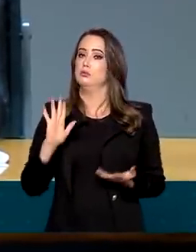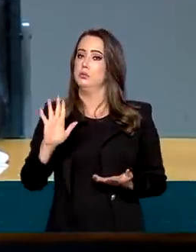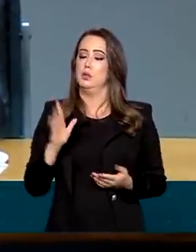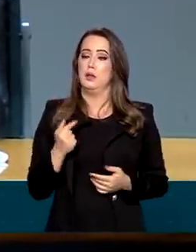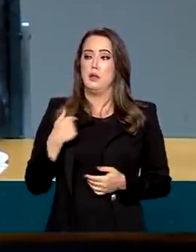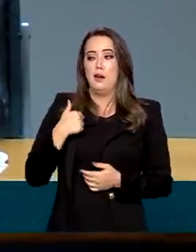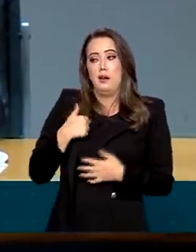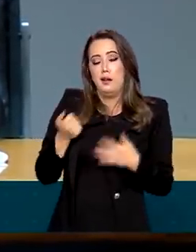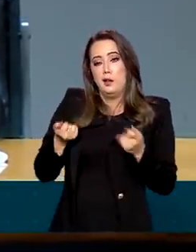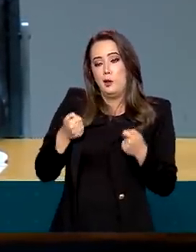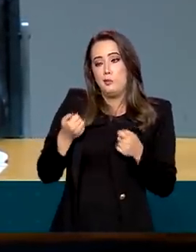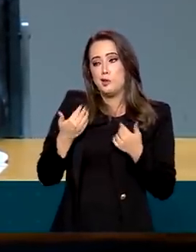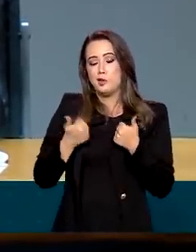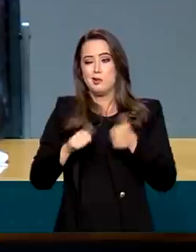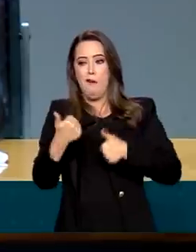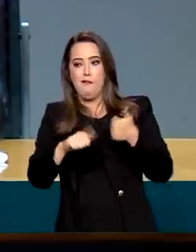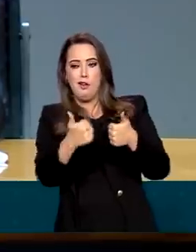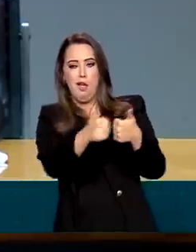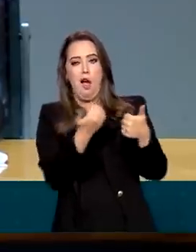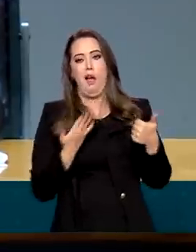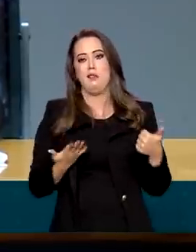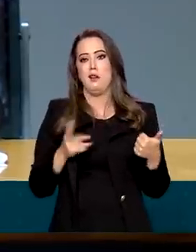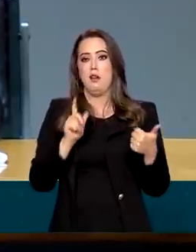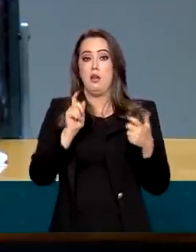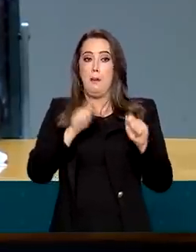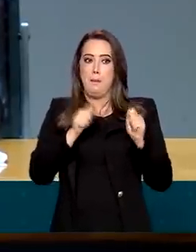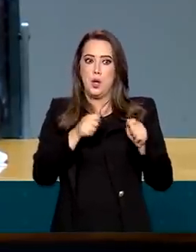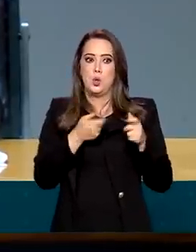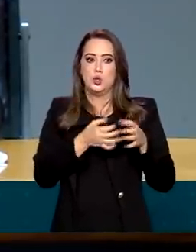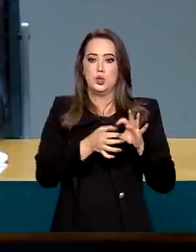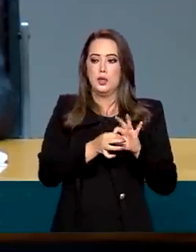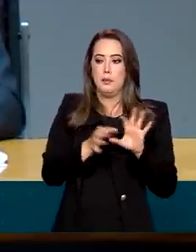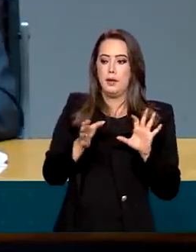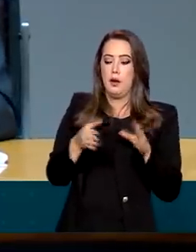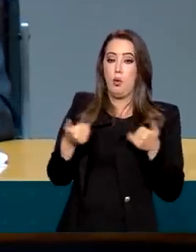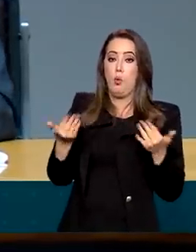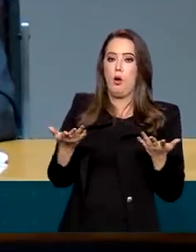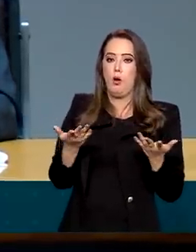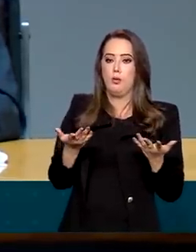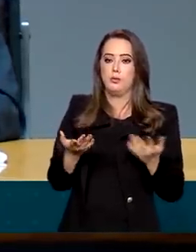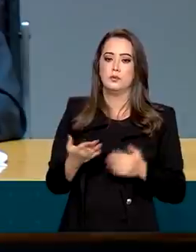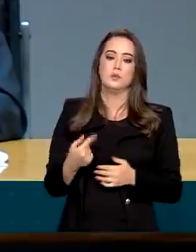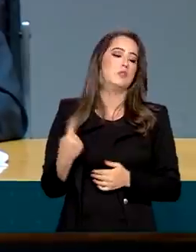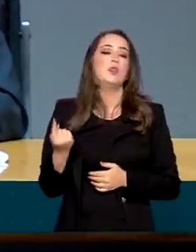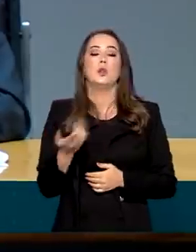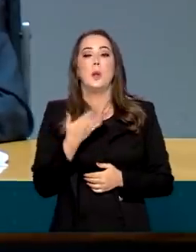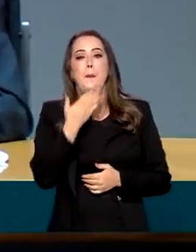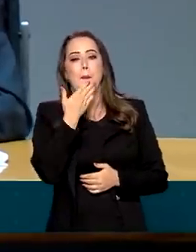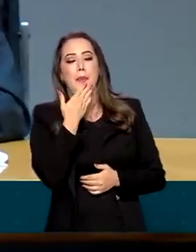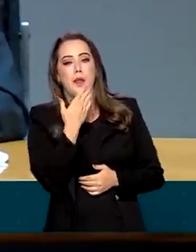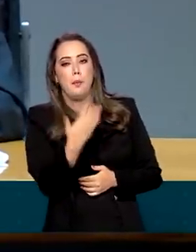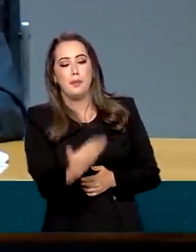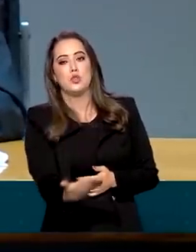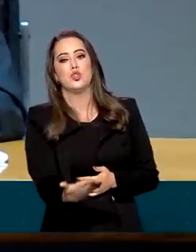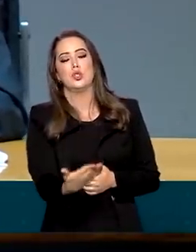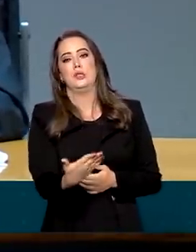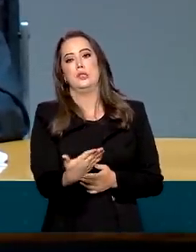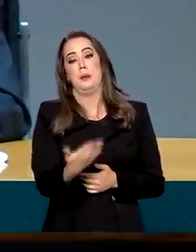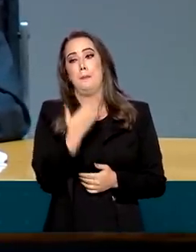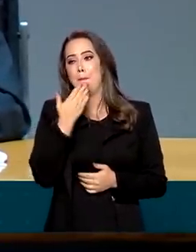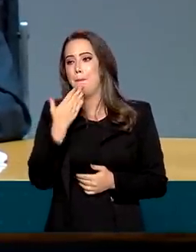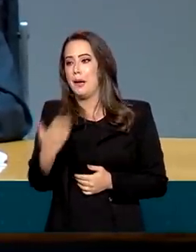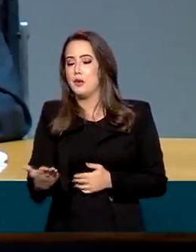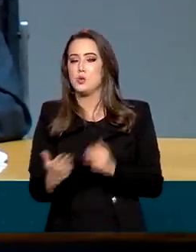avaliação de até onde pode ir. então, eu pediria muito que fosse aprovada a PEC